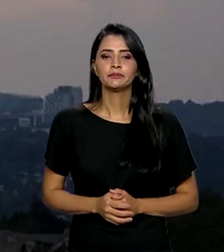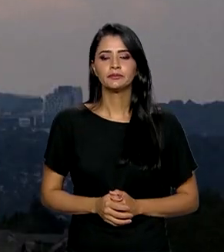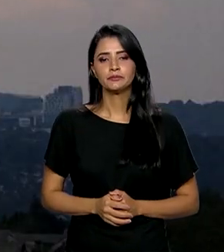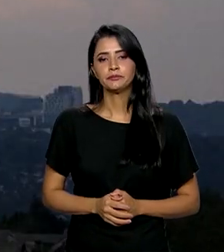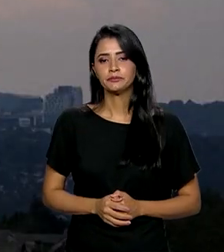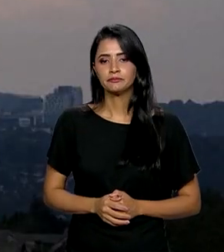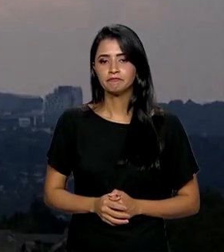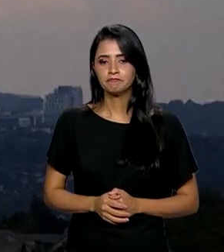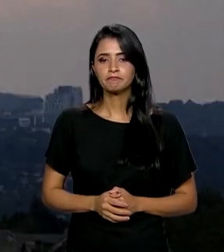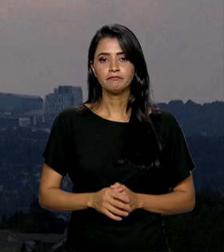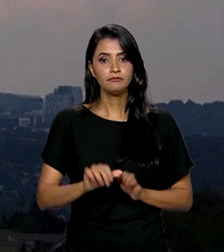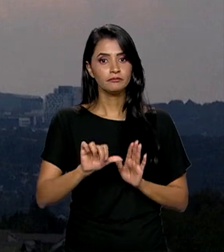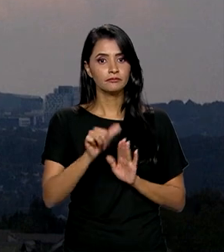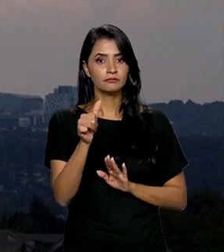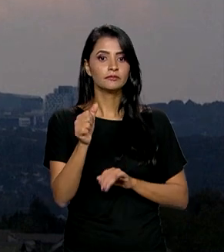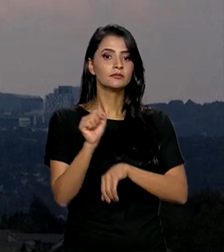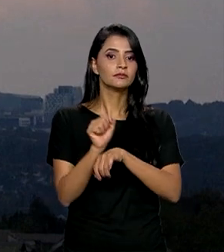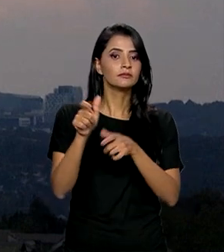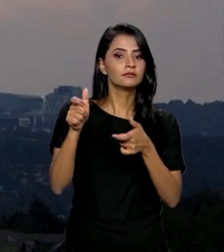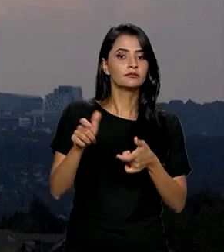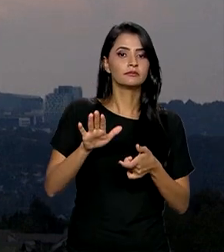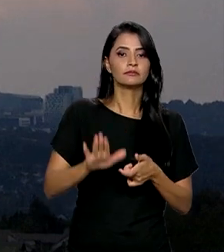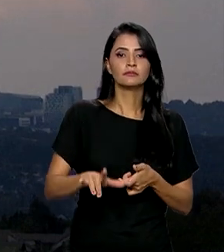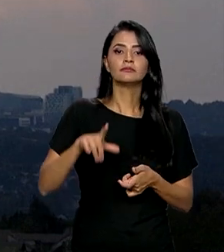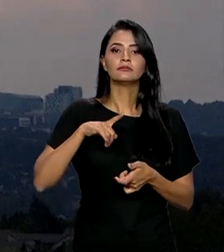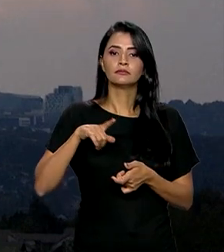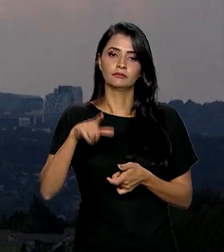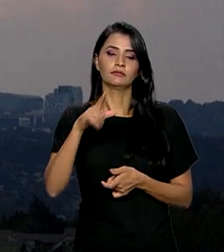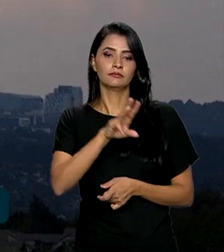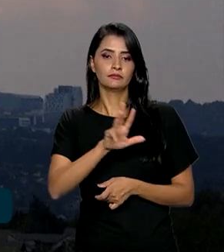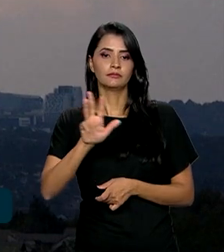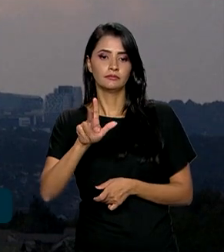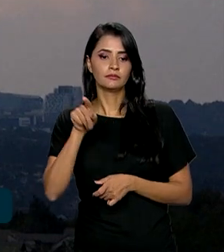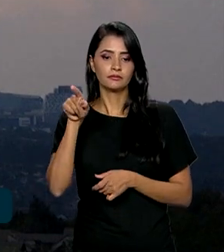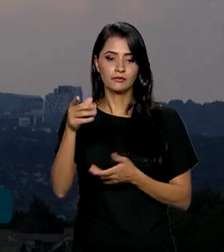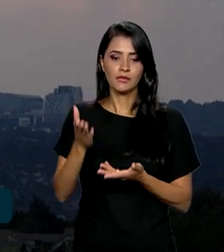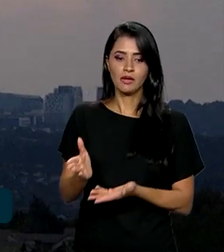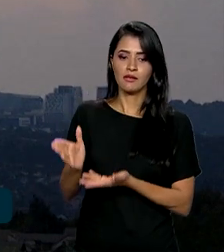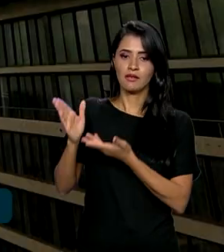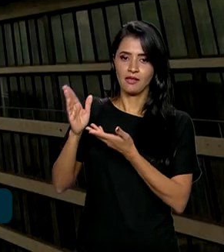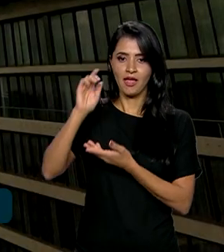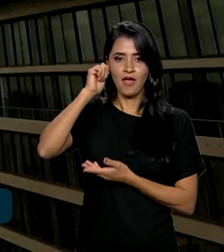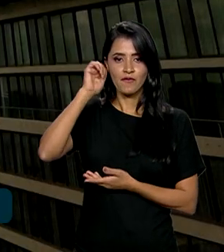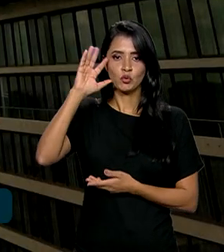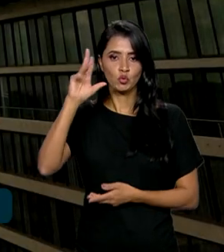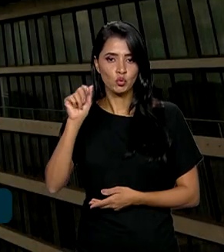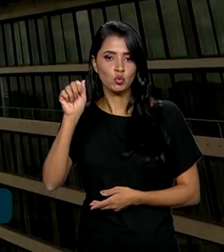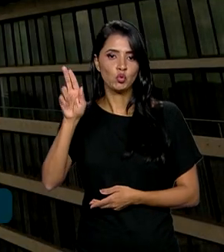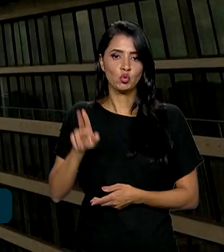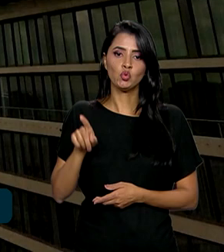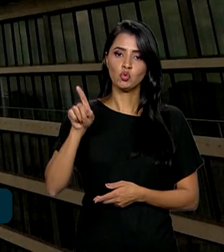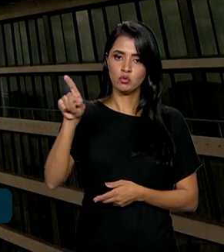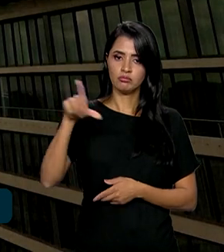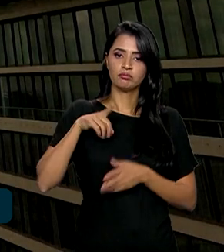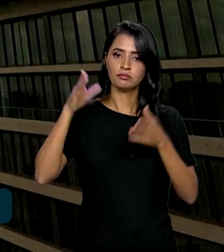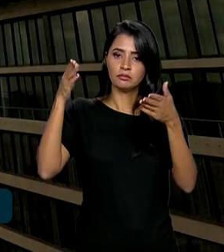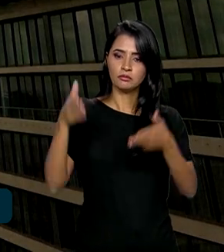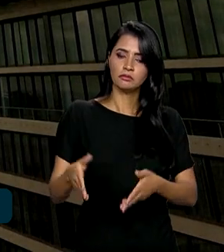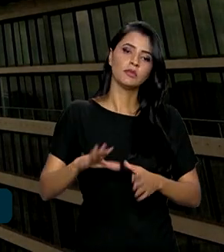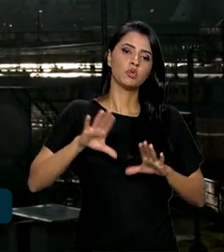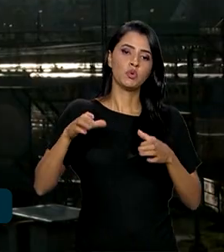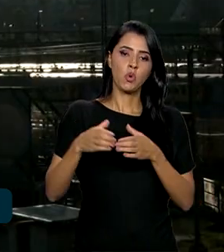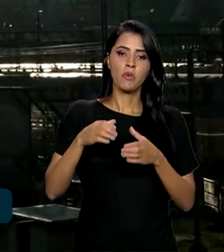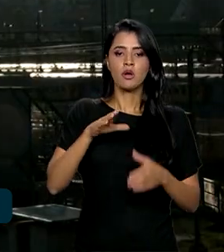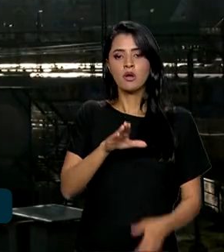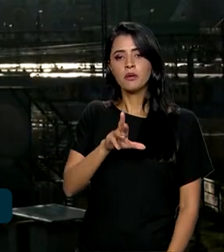A primeira parada do presidente Lula será em Joanesburgo, na África do Sul. Lá, ele participa da cúpula do